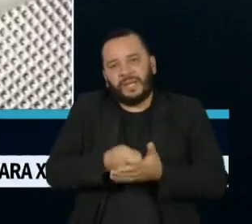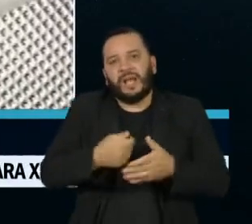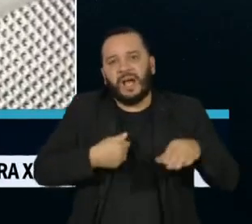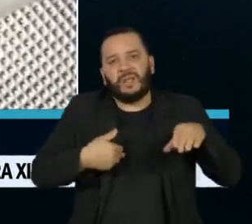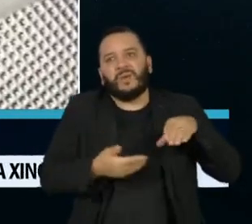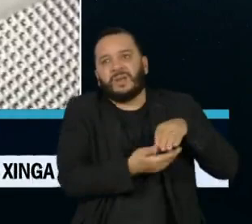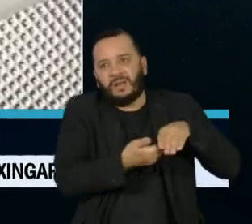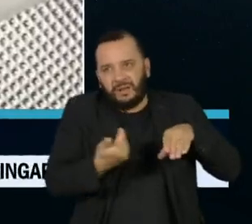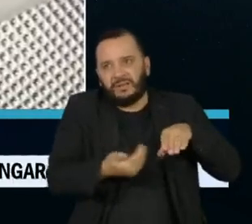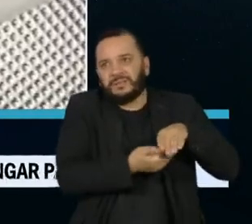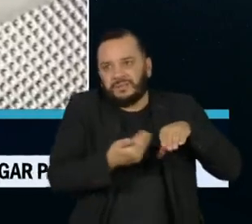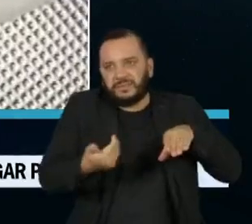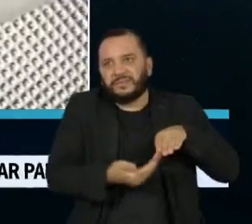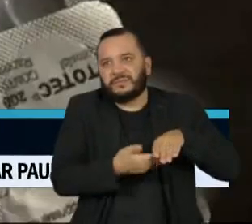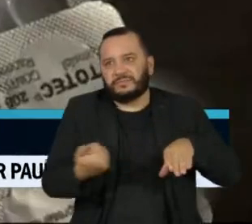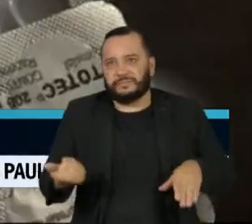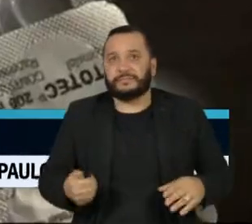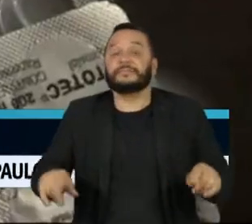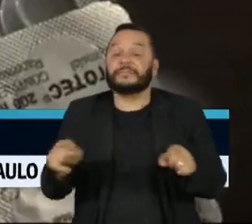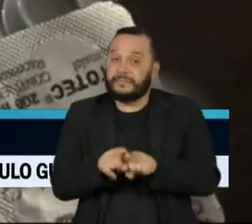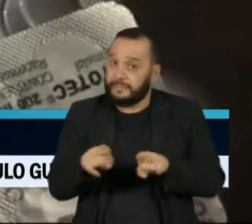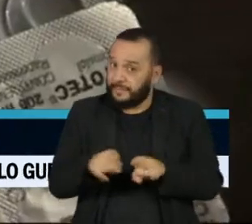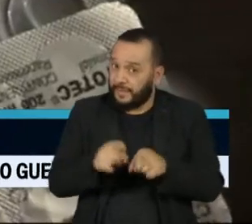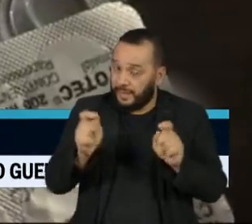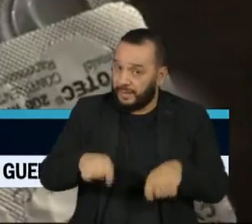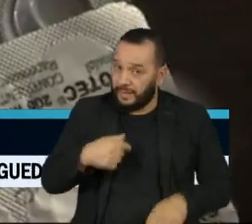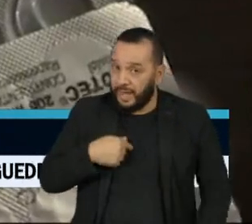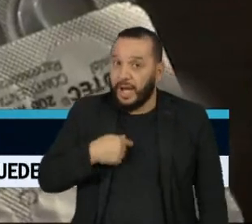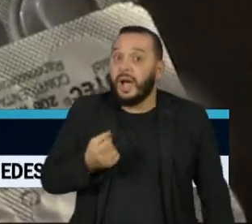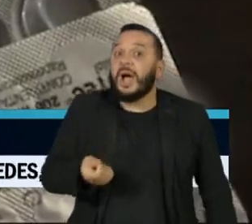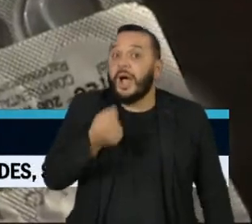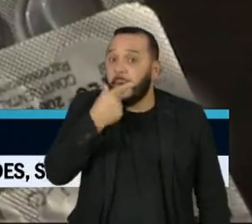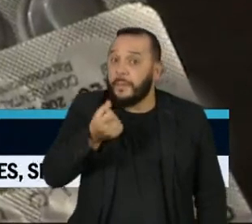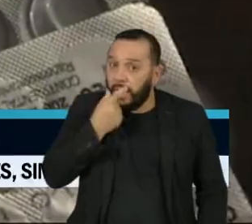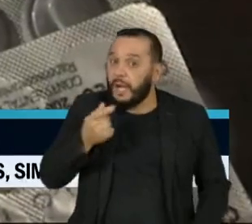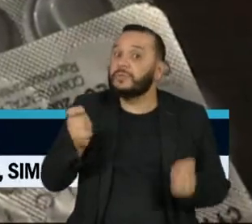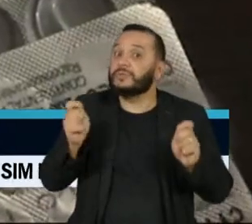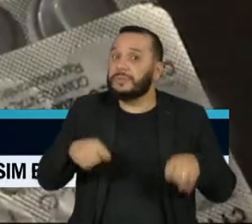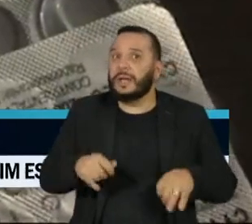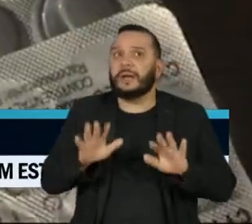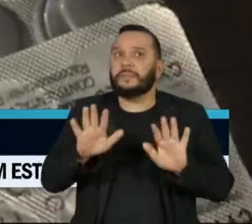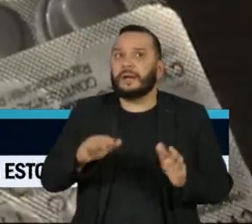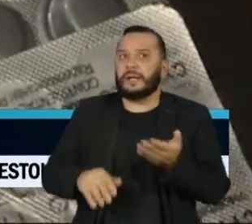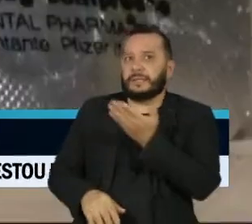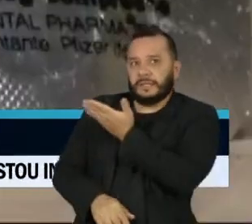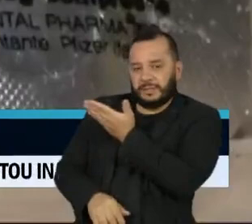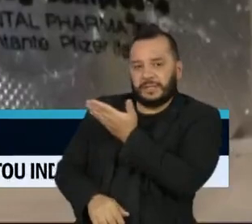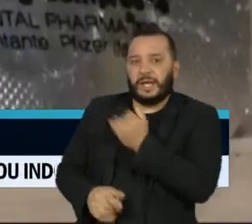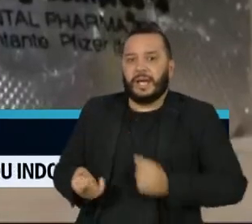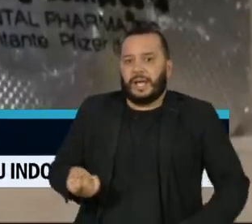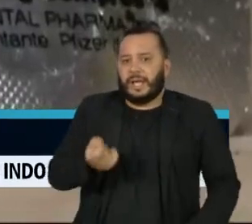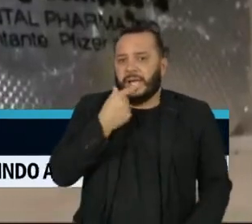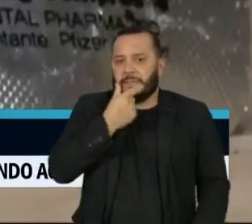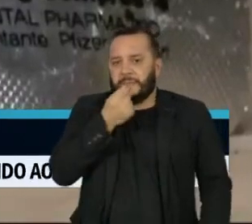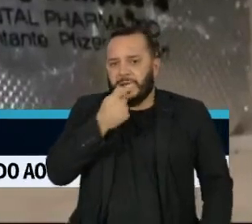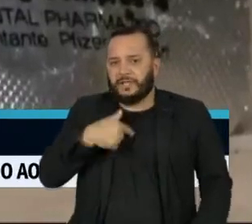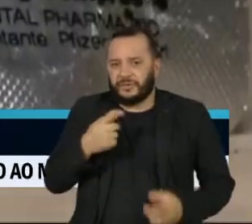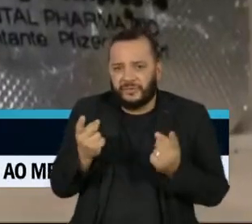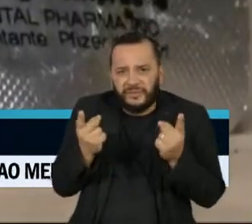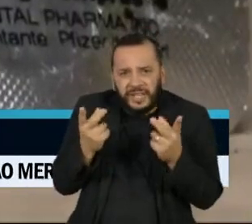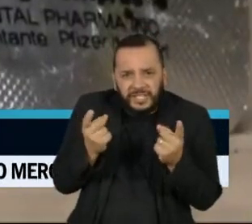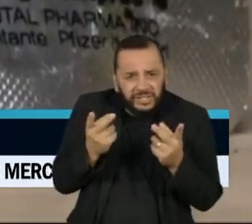Também é possível usar um medicamento no lugar da curetagem. Só que o misoprostol, que não é vendido em